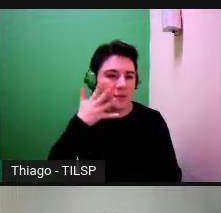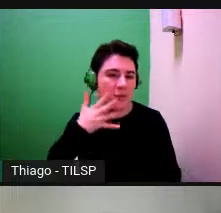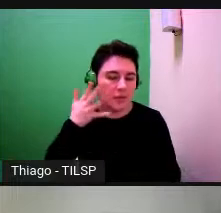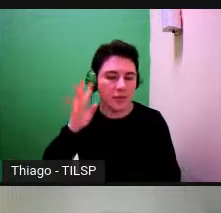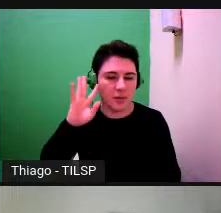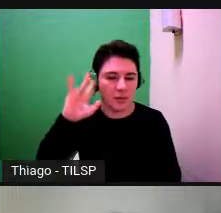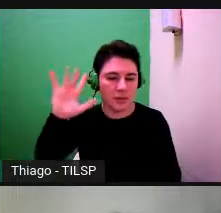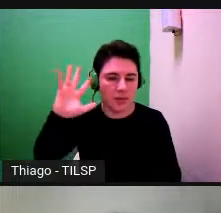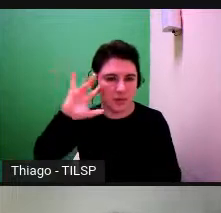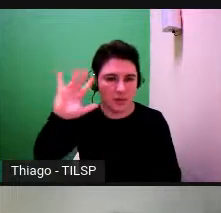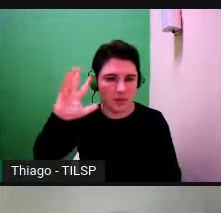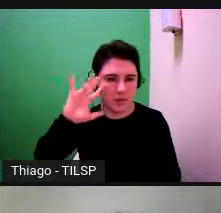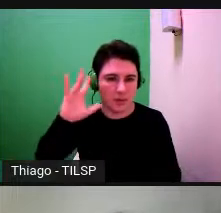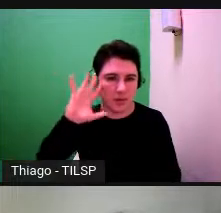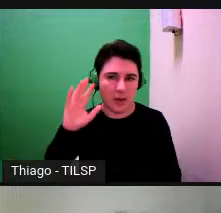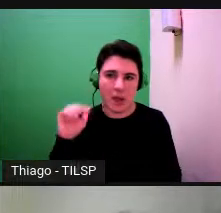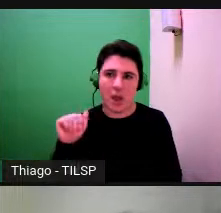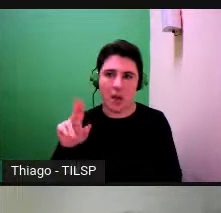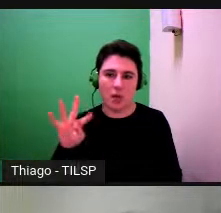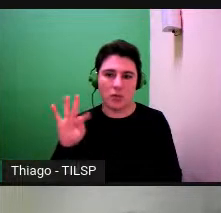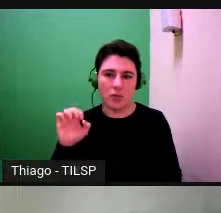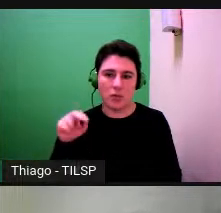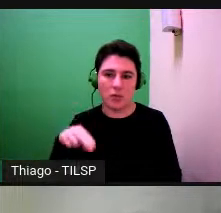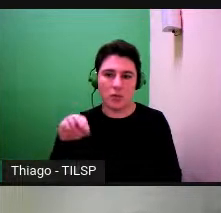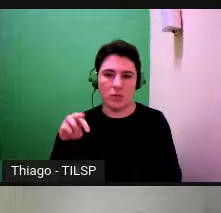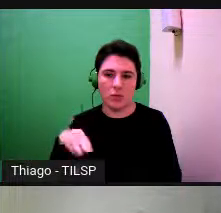expor autónomo claro